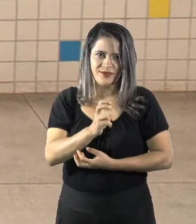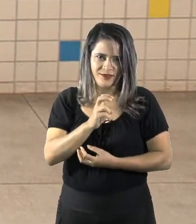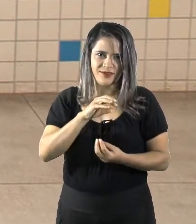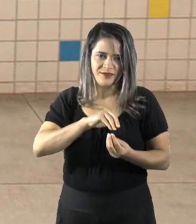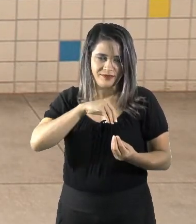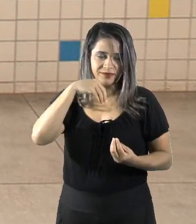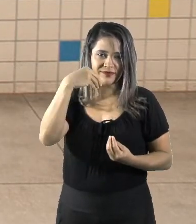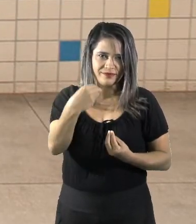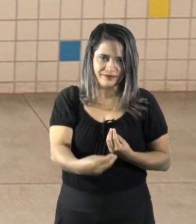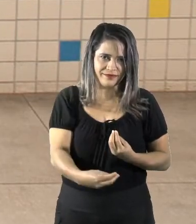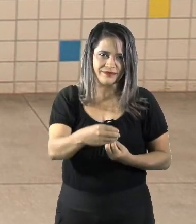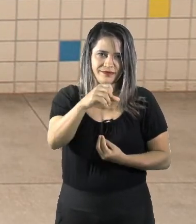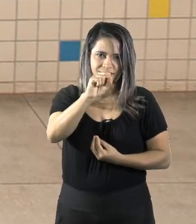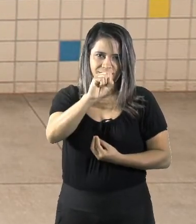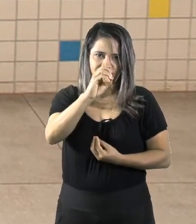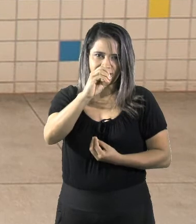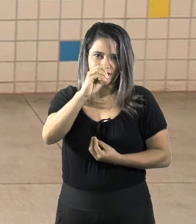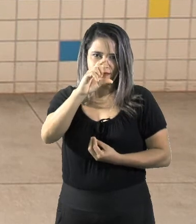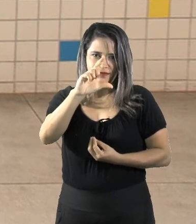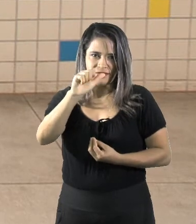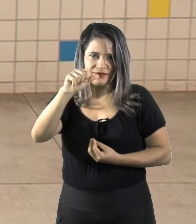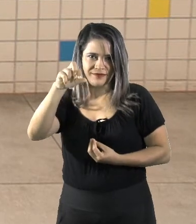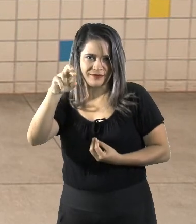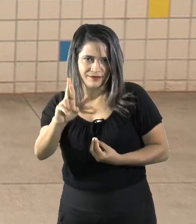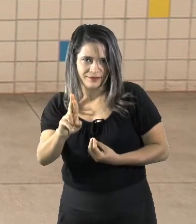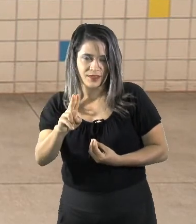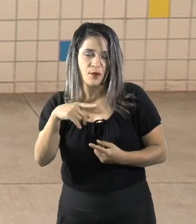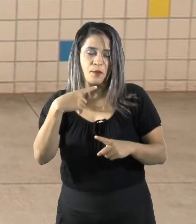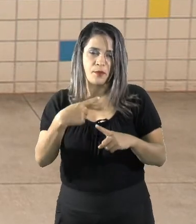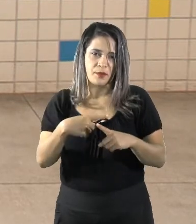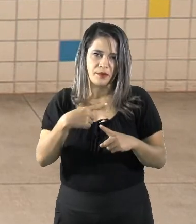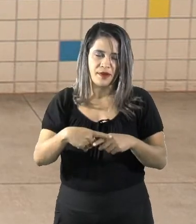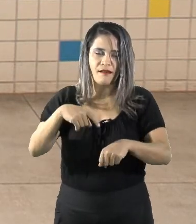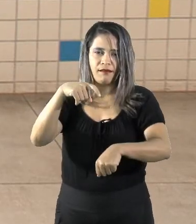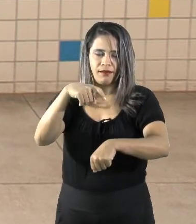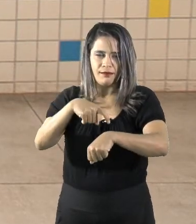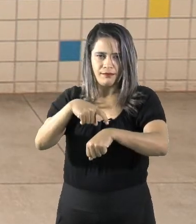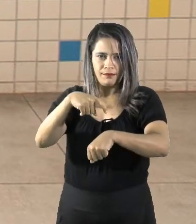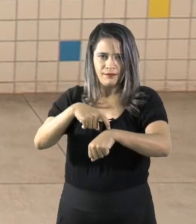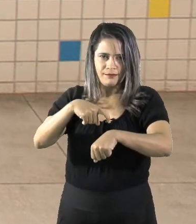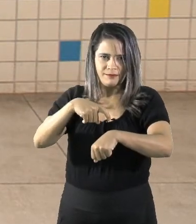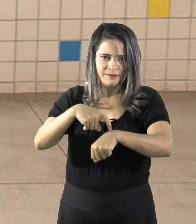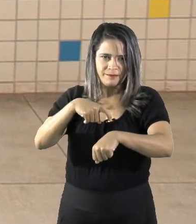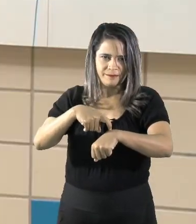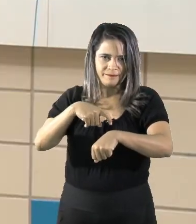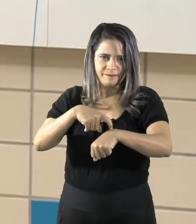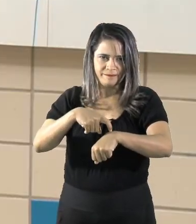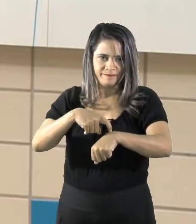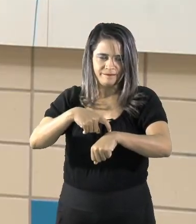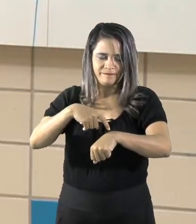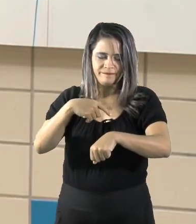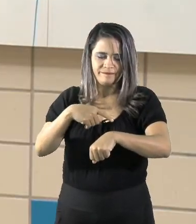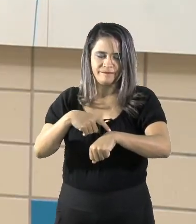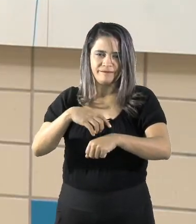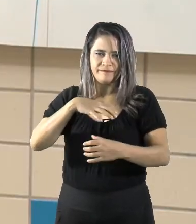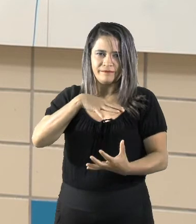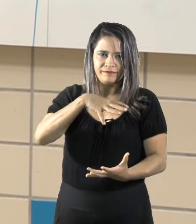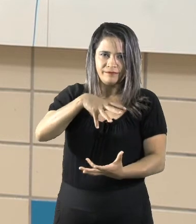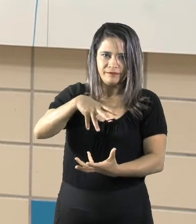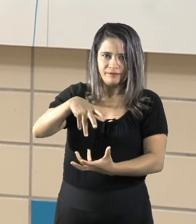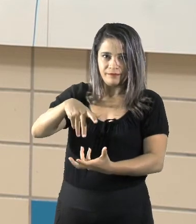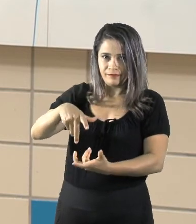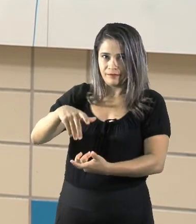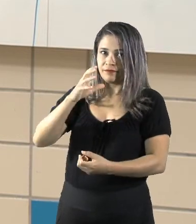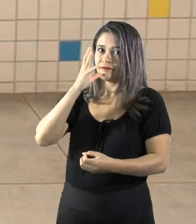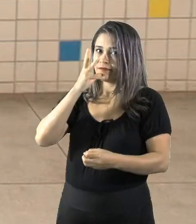solar. porque é o tempo que a Terra demora para fazer o